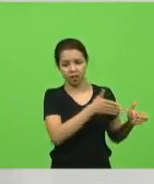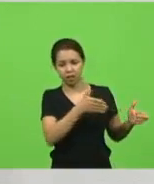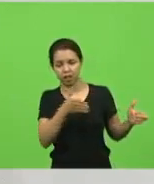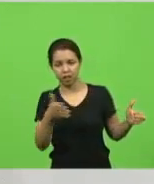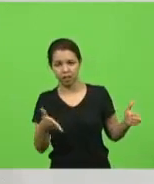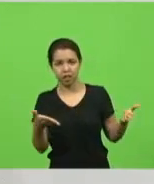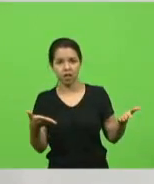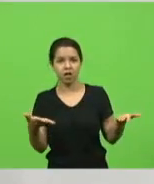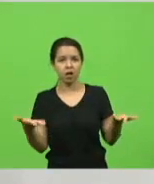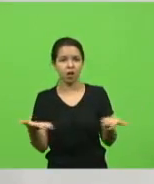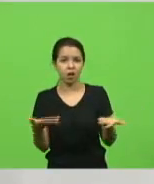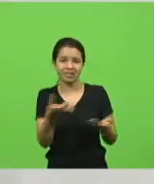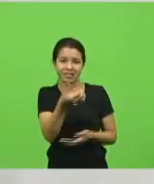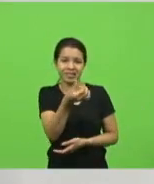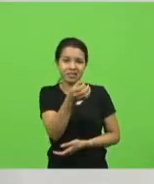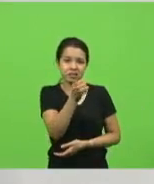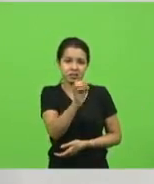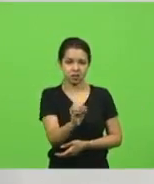abertos.